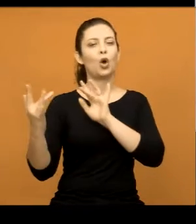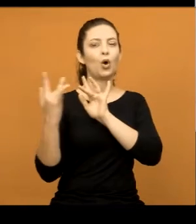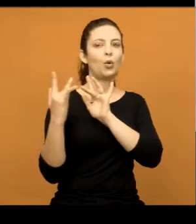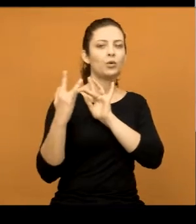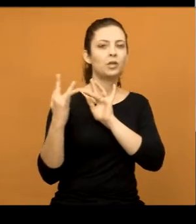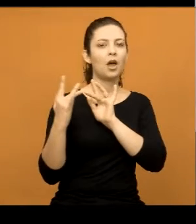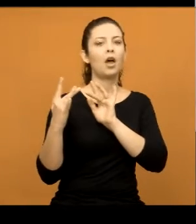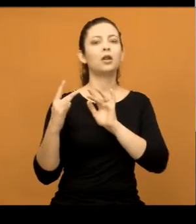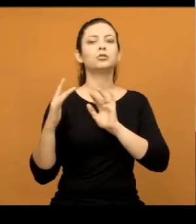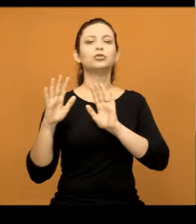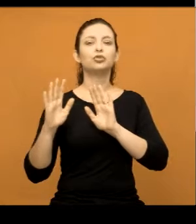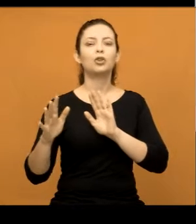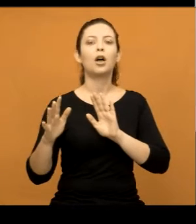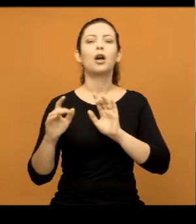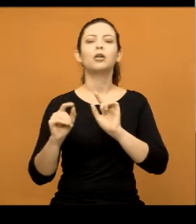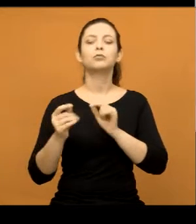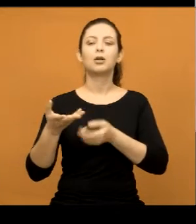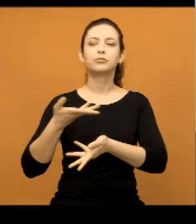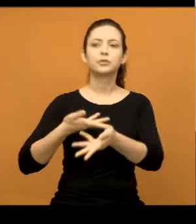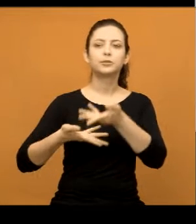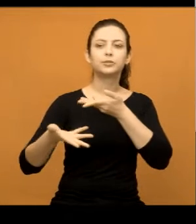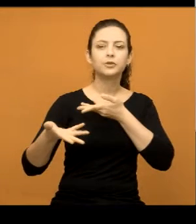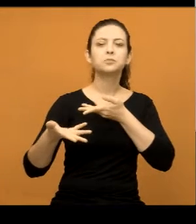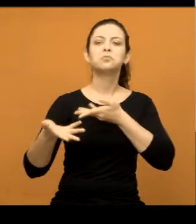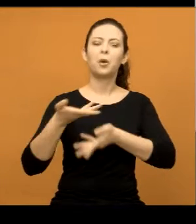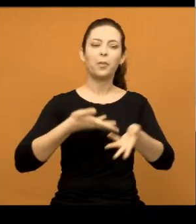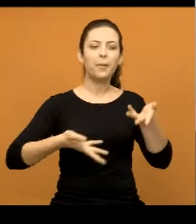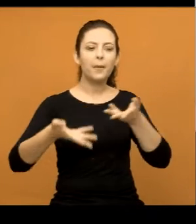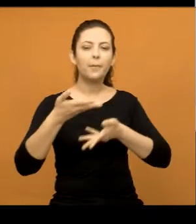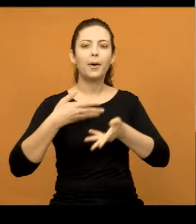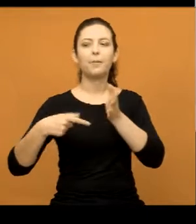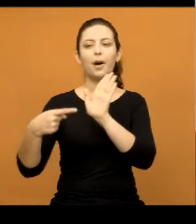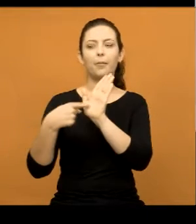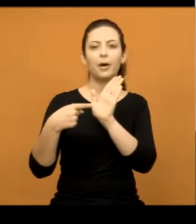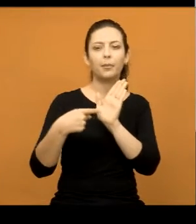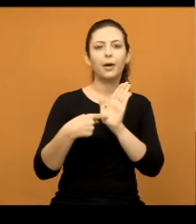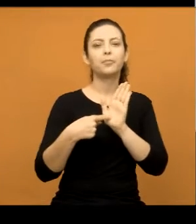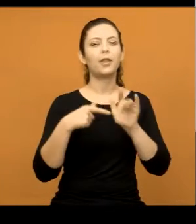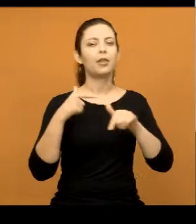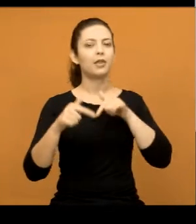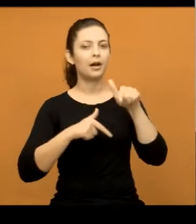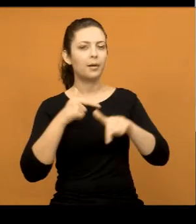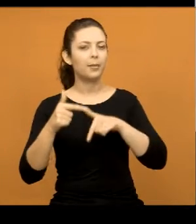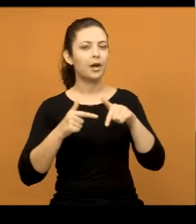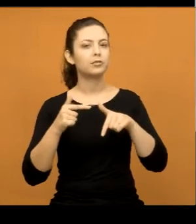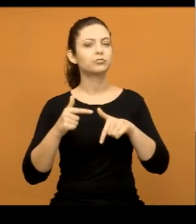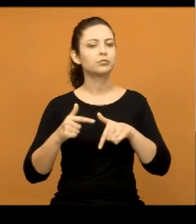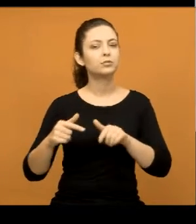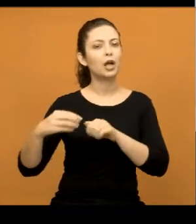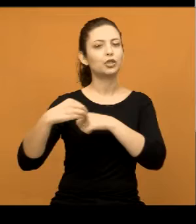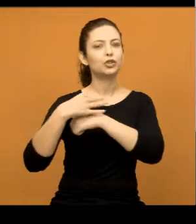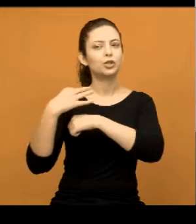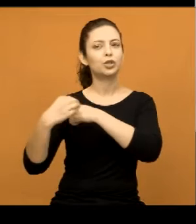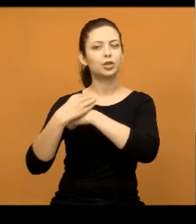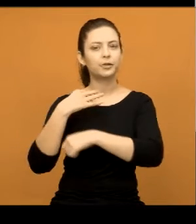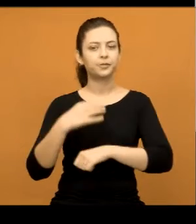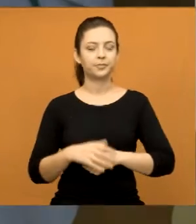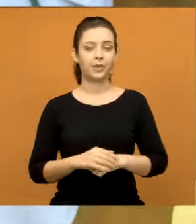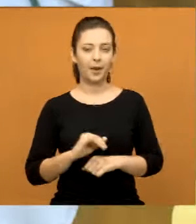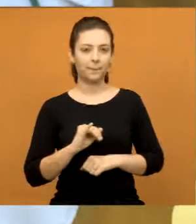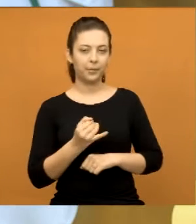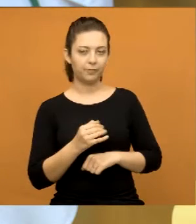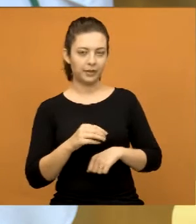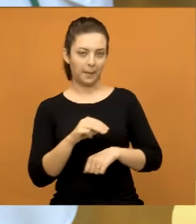contrapartida muito boa, fazendo as observações dos nossos trabalhos. Mas, ainda aproveitando meus últimos minutos,